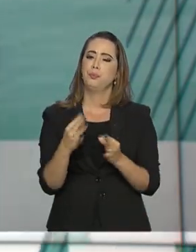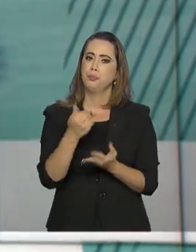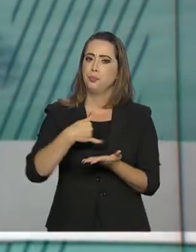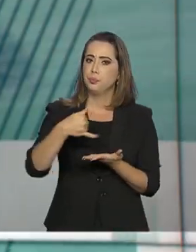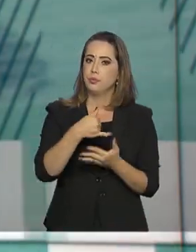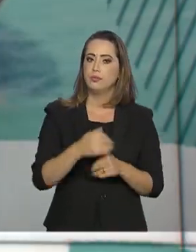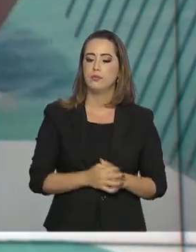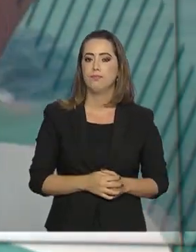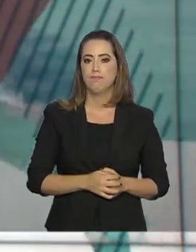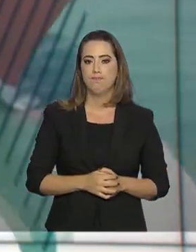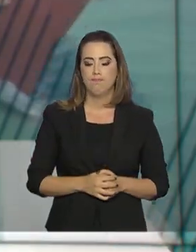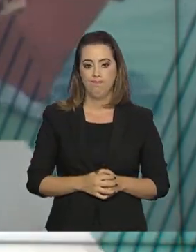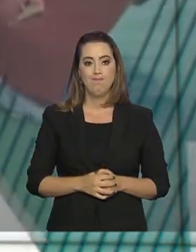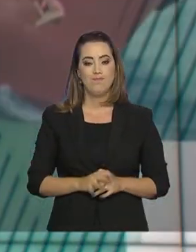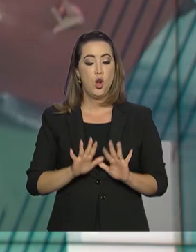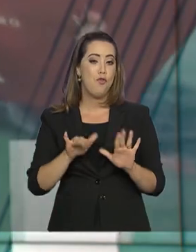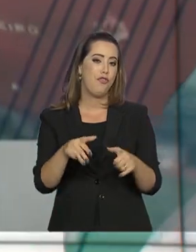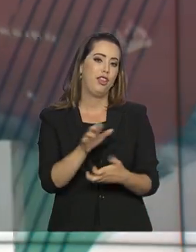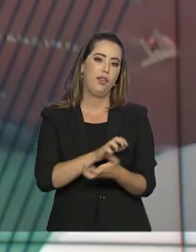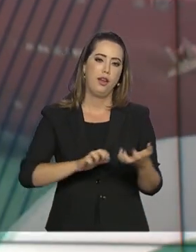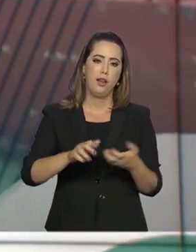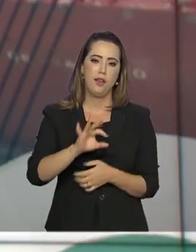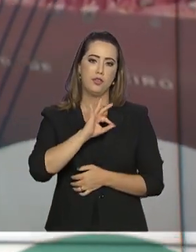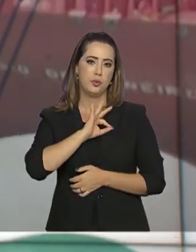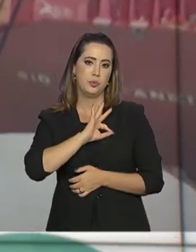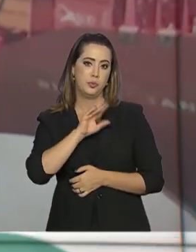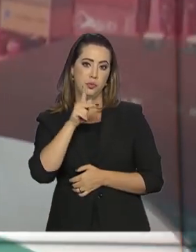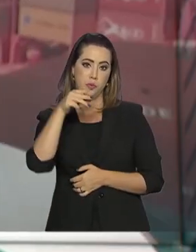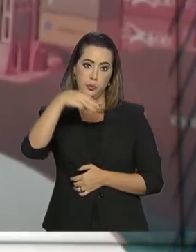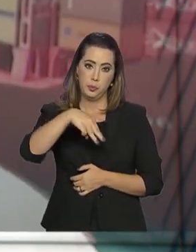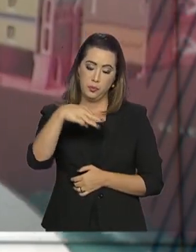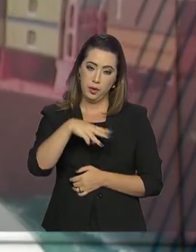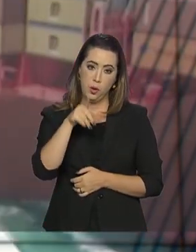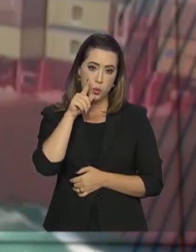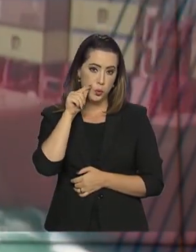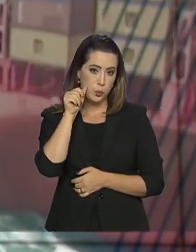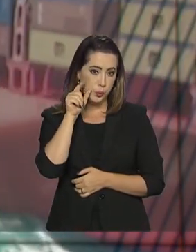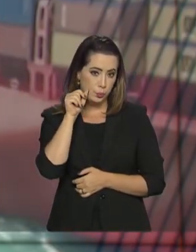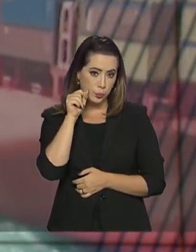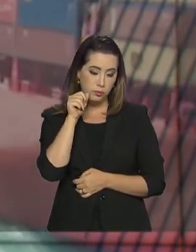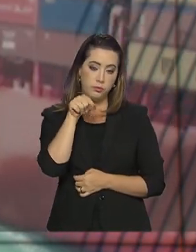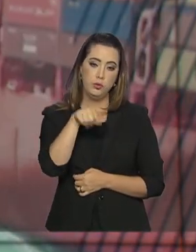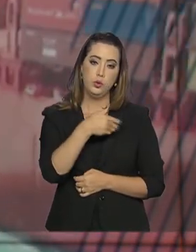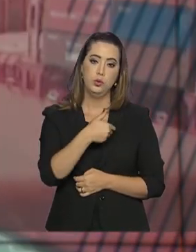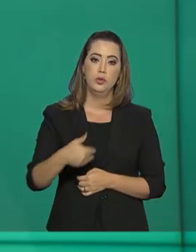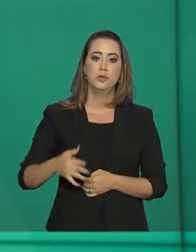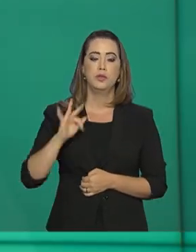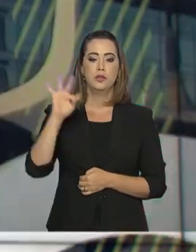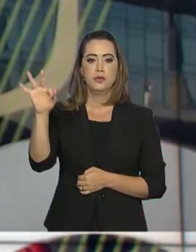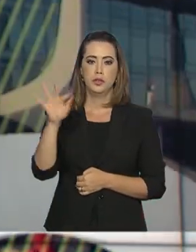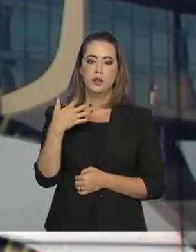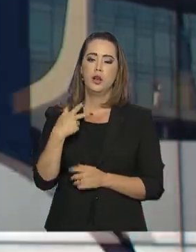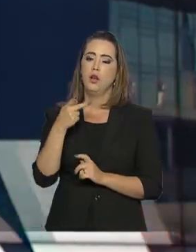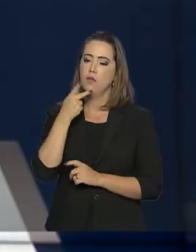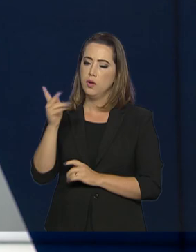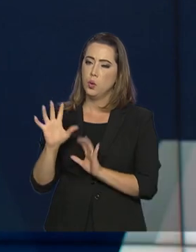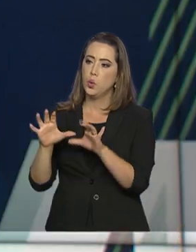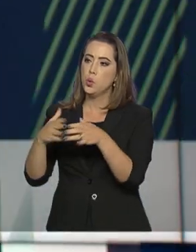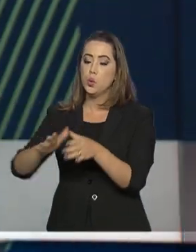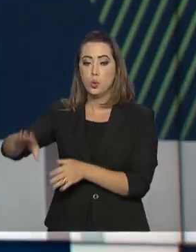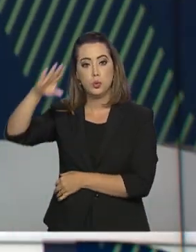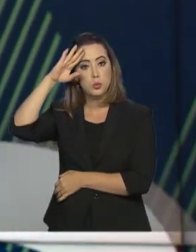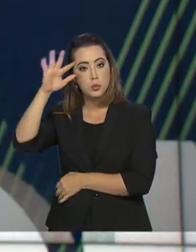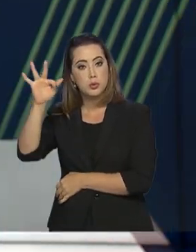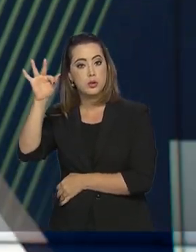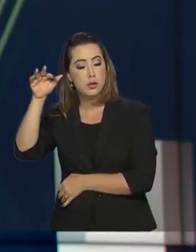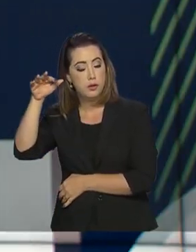Com o fim da greve dos policiais militares no Ceará, o governo federal determinou hoje o fim do emprego das Forças Armadas para